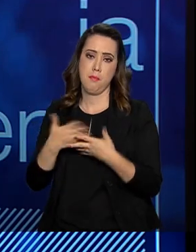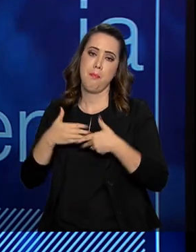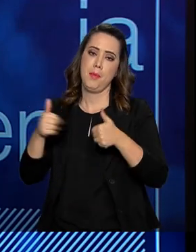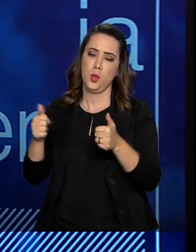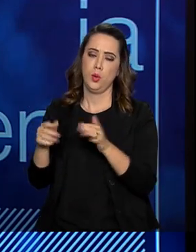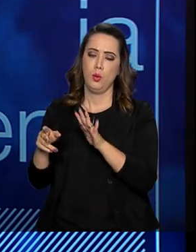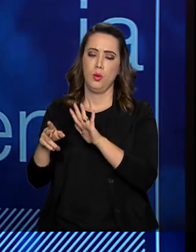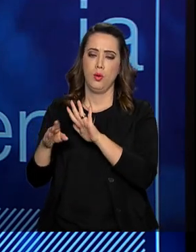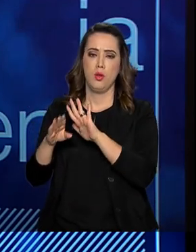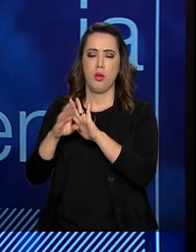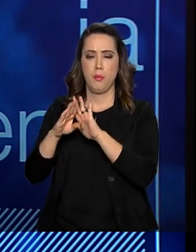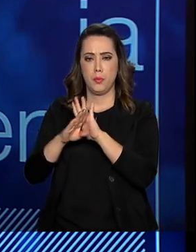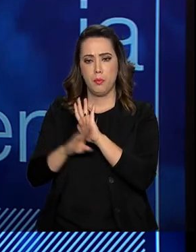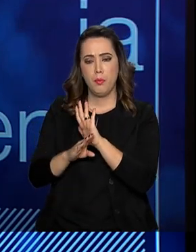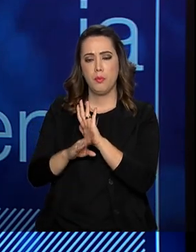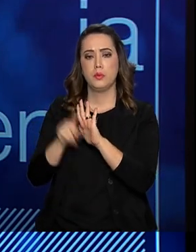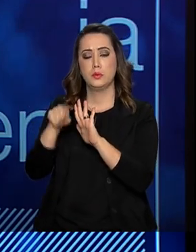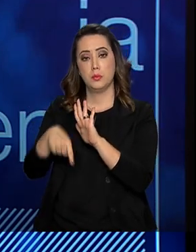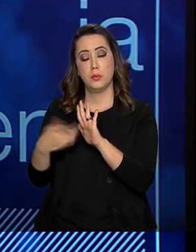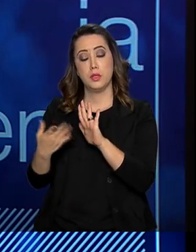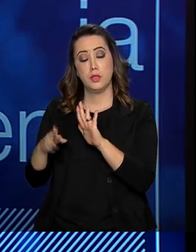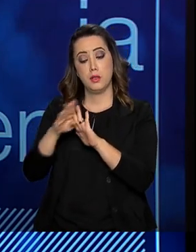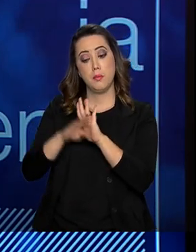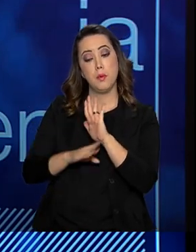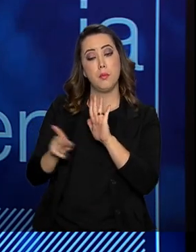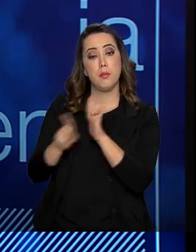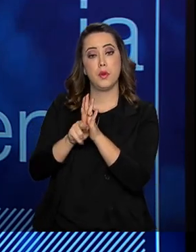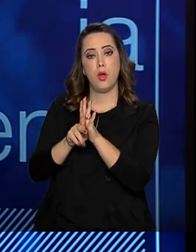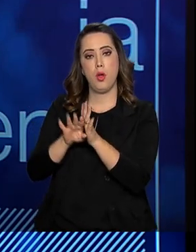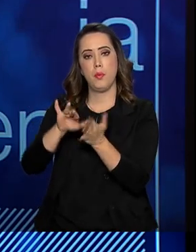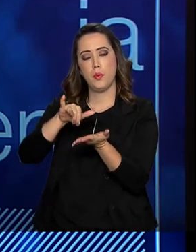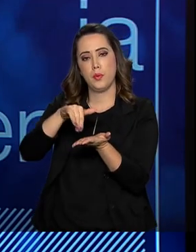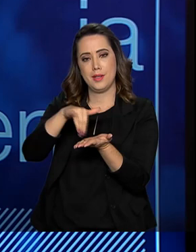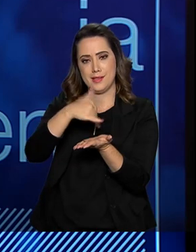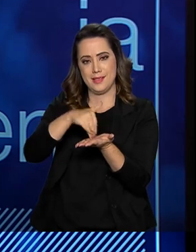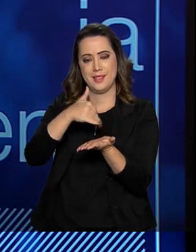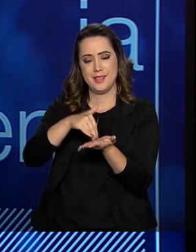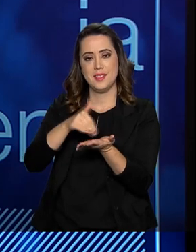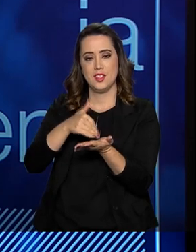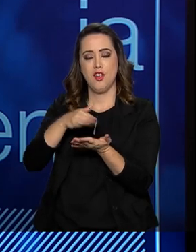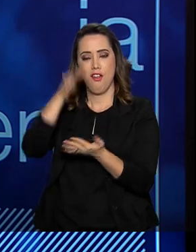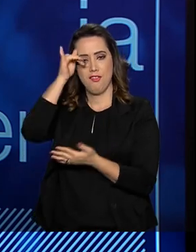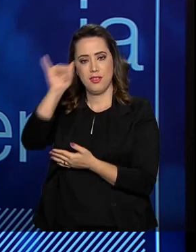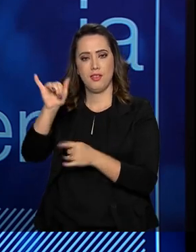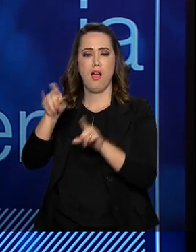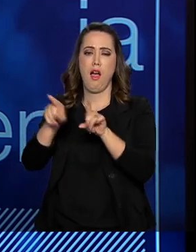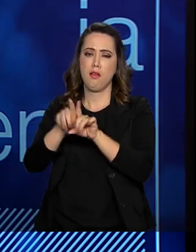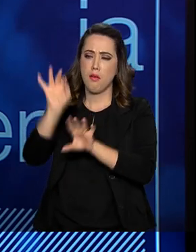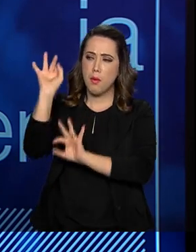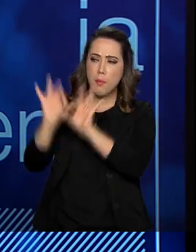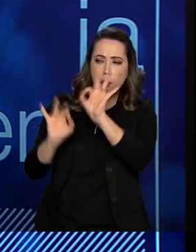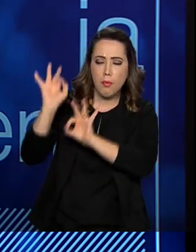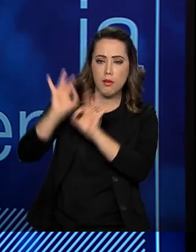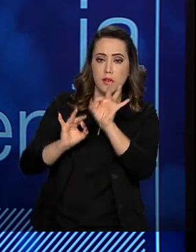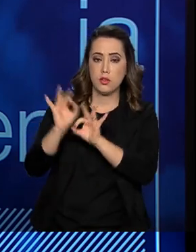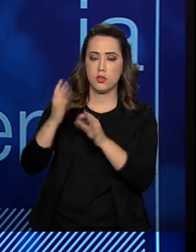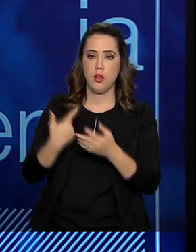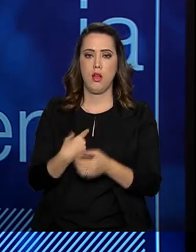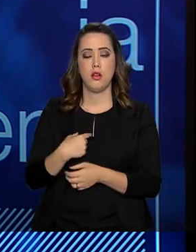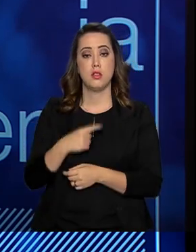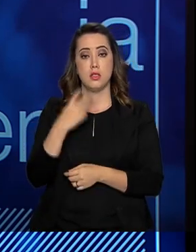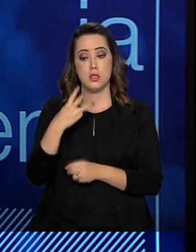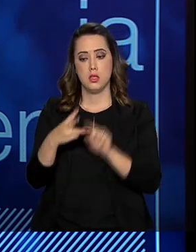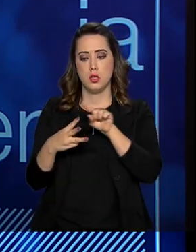Saúde, assim como a promoção e o tratamento, né? Nós trabalhamos com todas as partes. São três